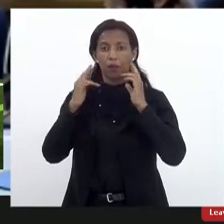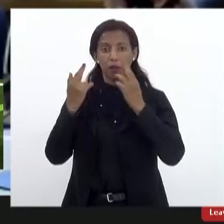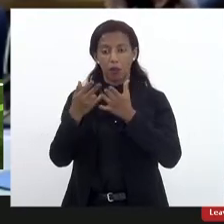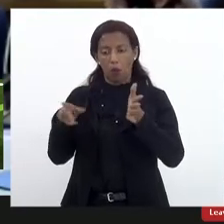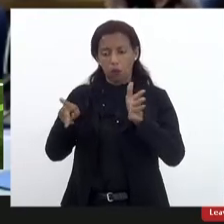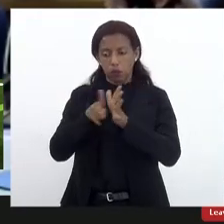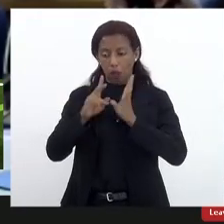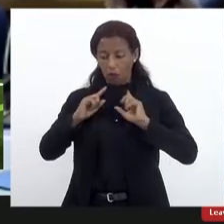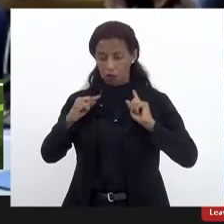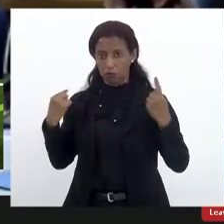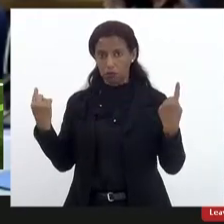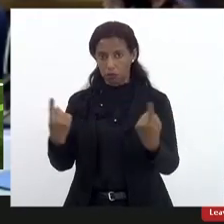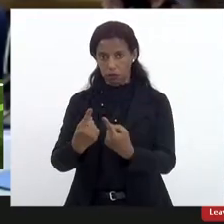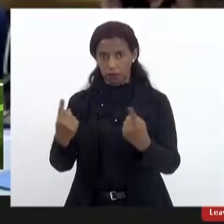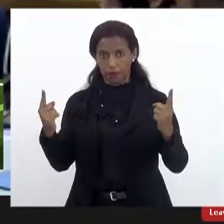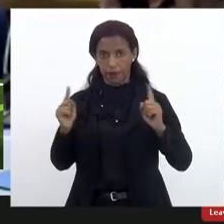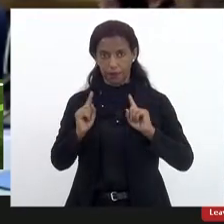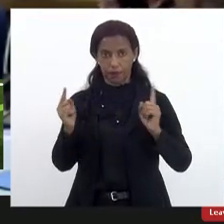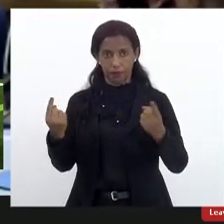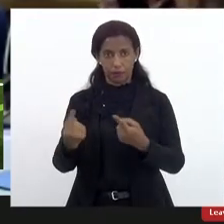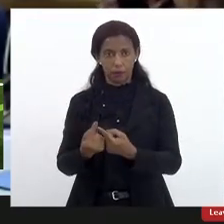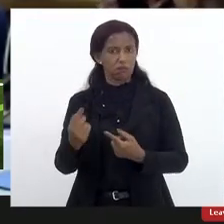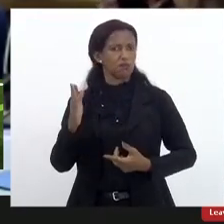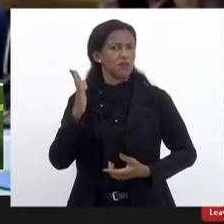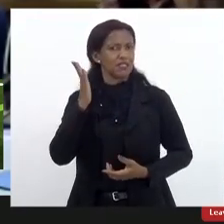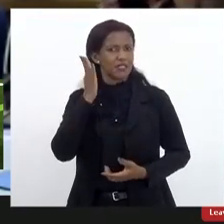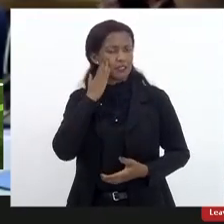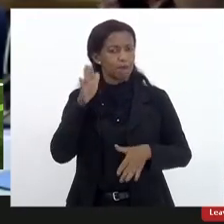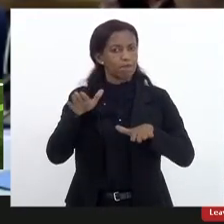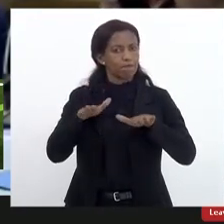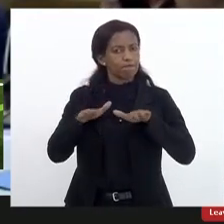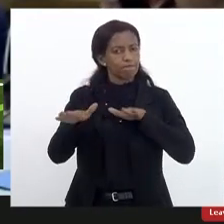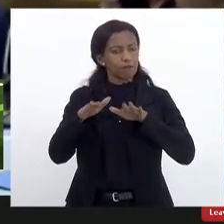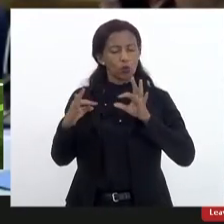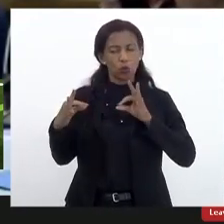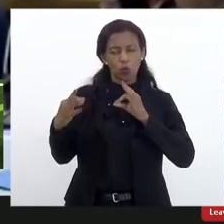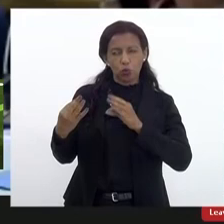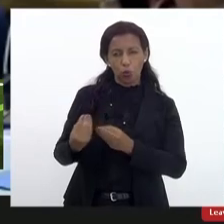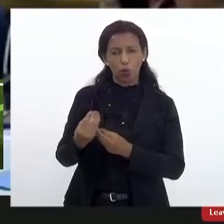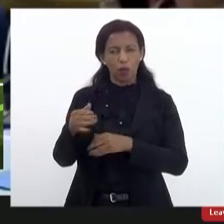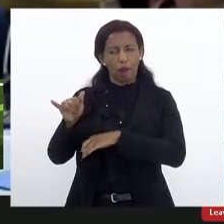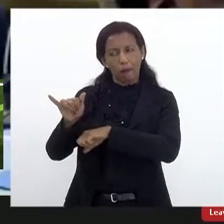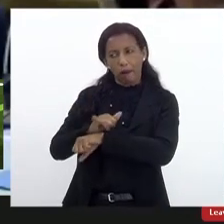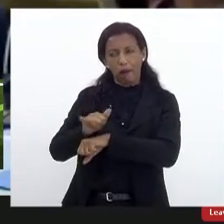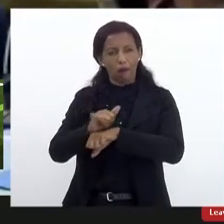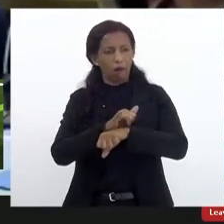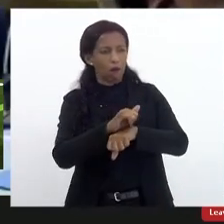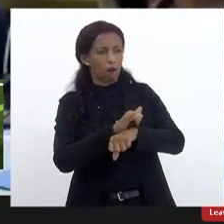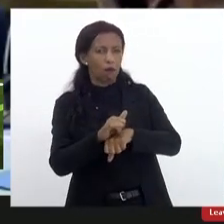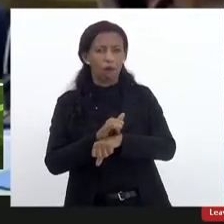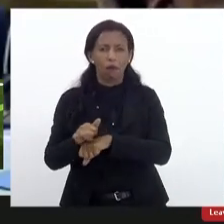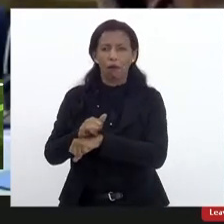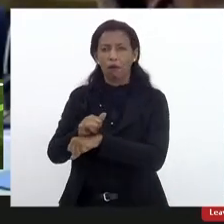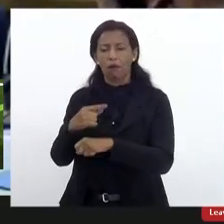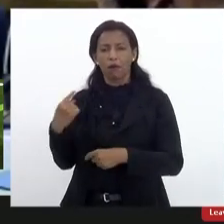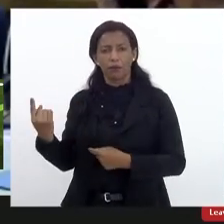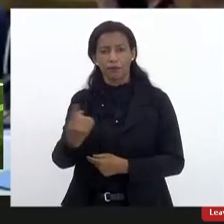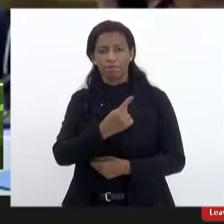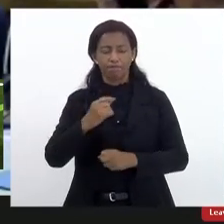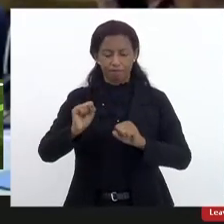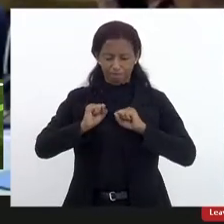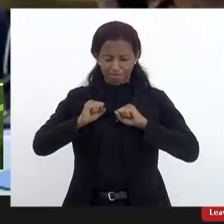nossa e a gente está movendo aqui todos os nossos